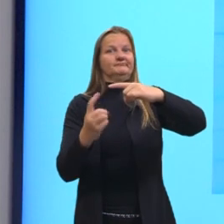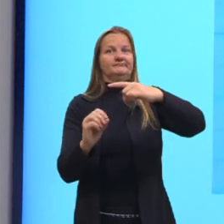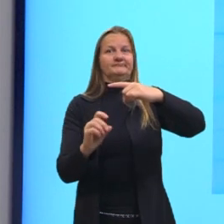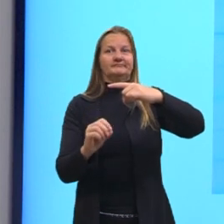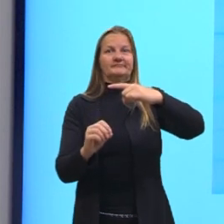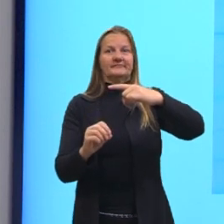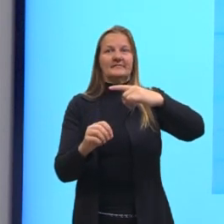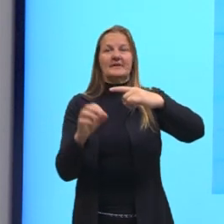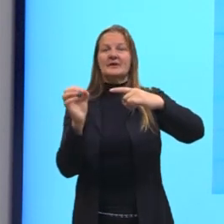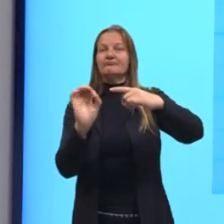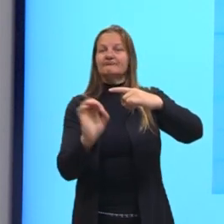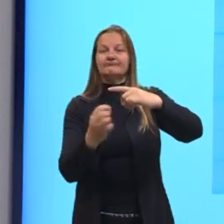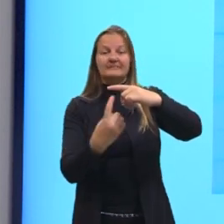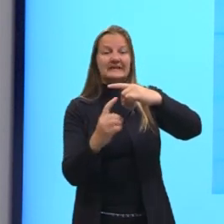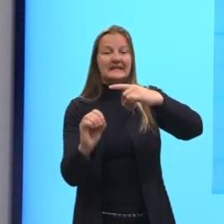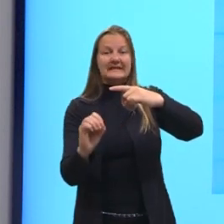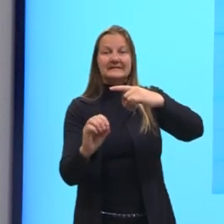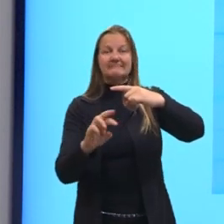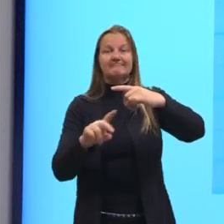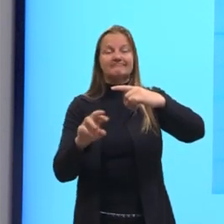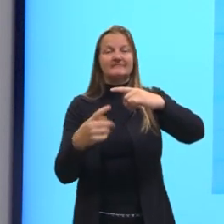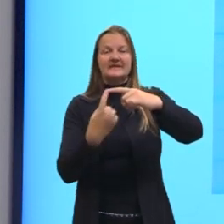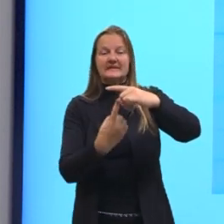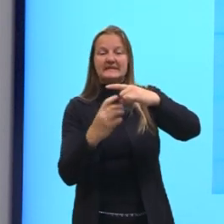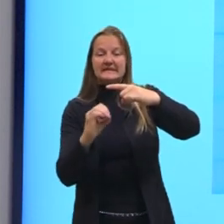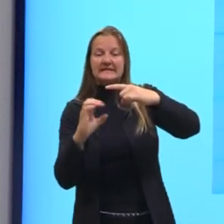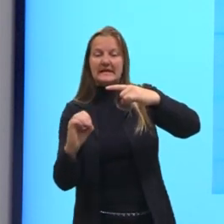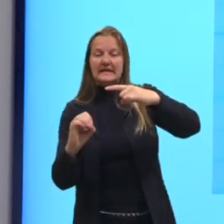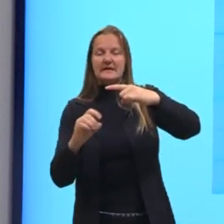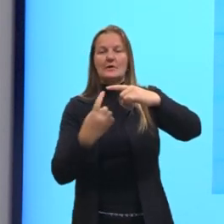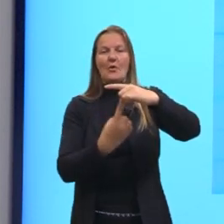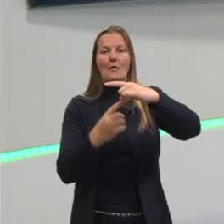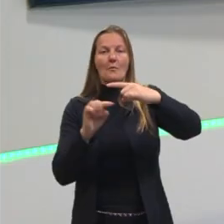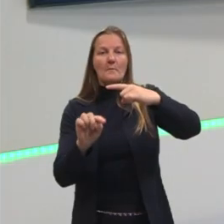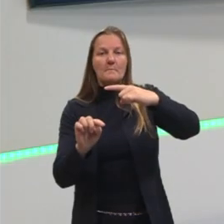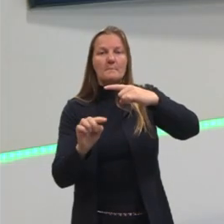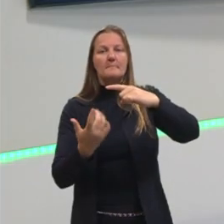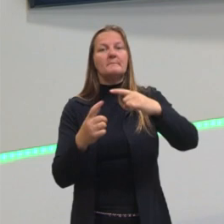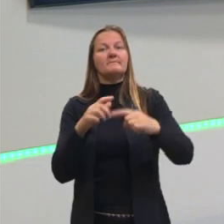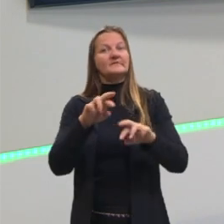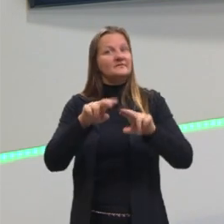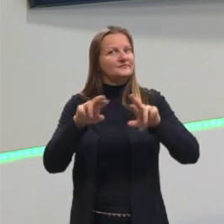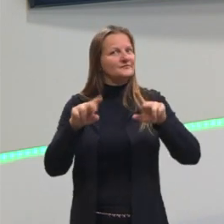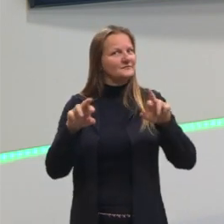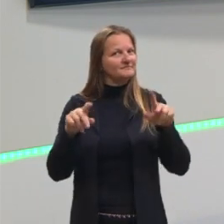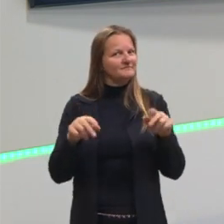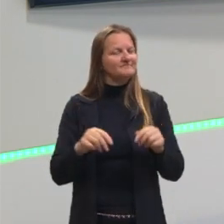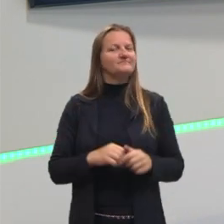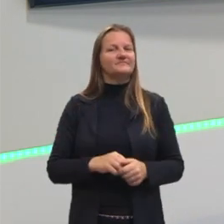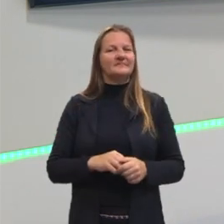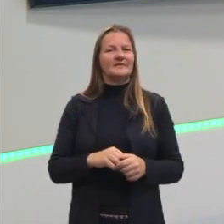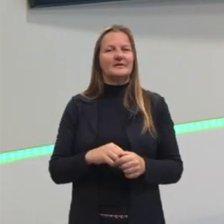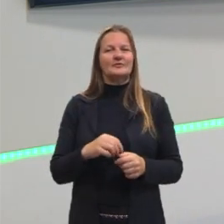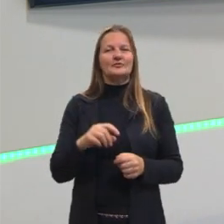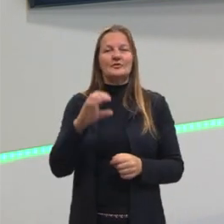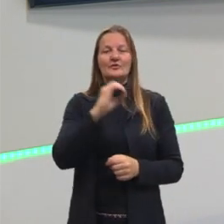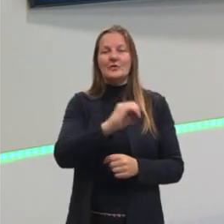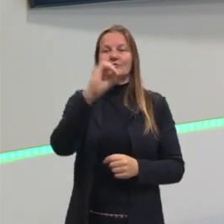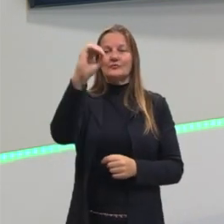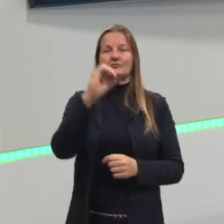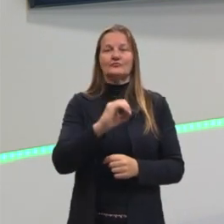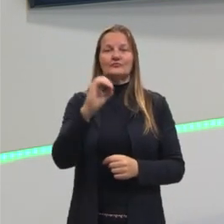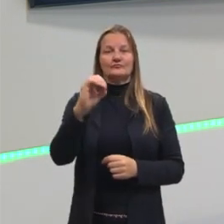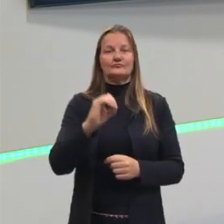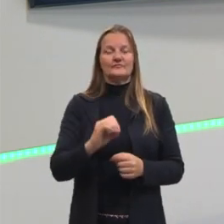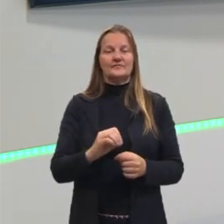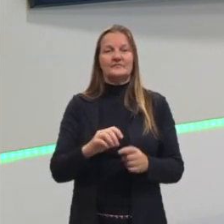Não tenho o denominador 10, 100, 1.000, então, eu não posso fazer esse esqueminha de apenas